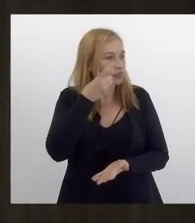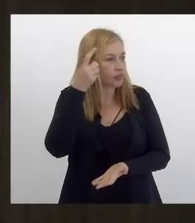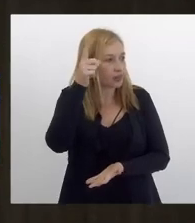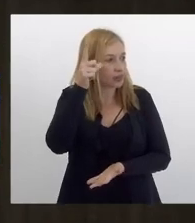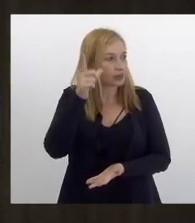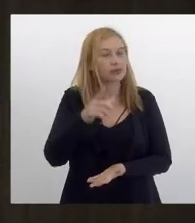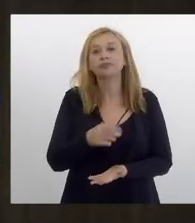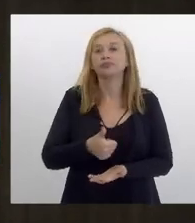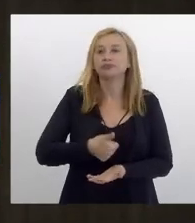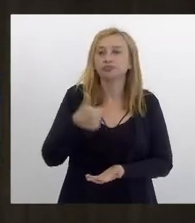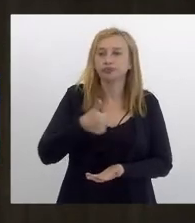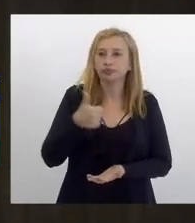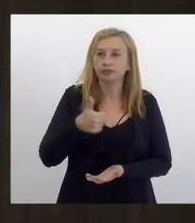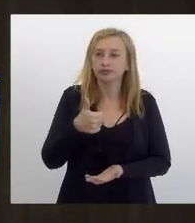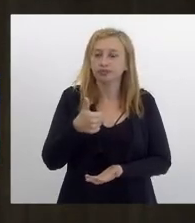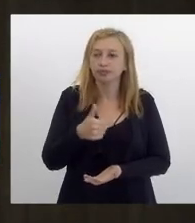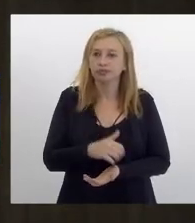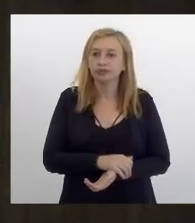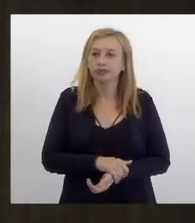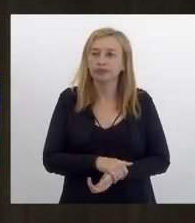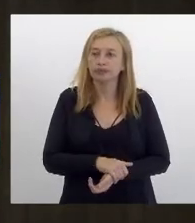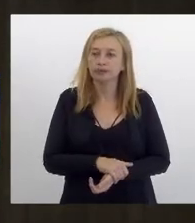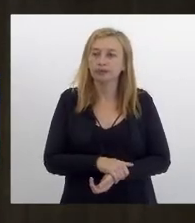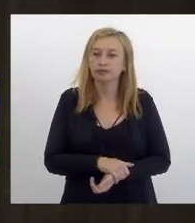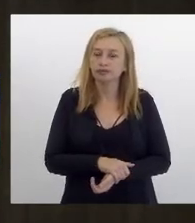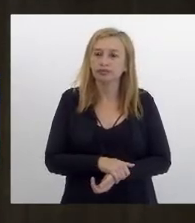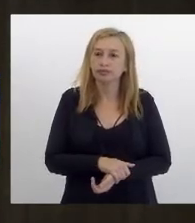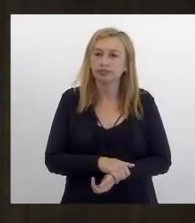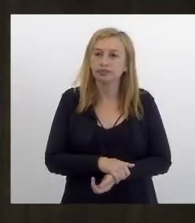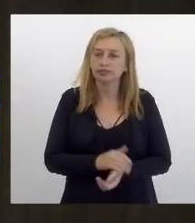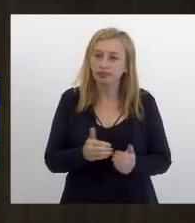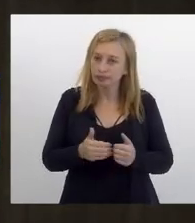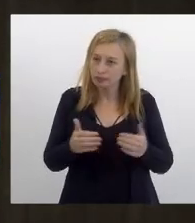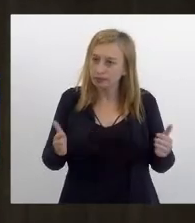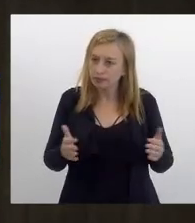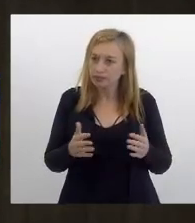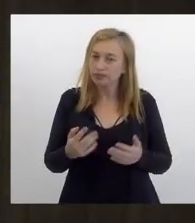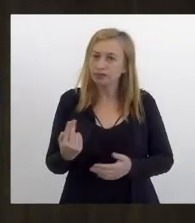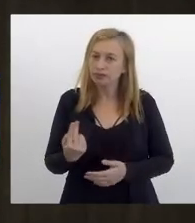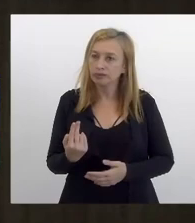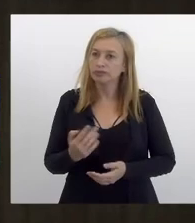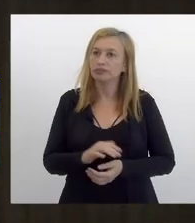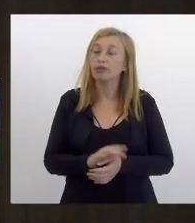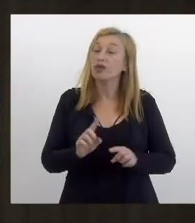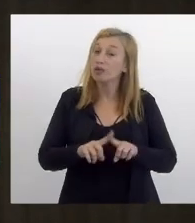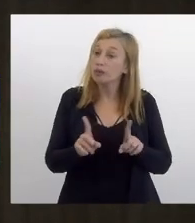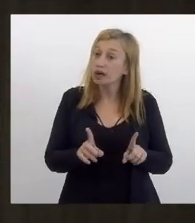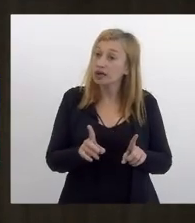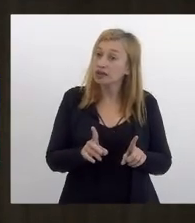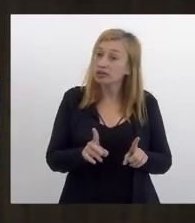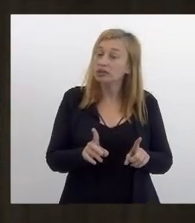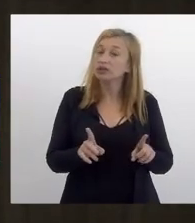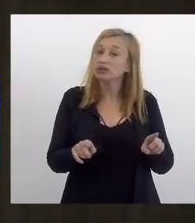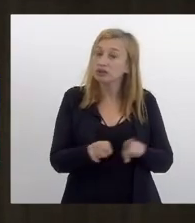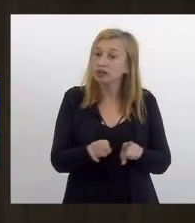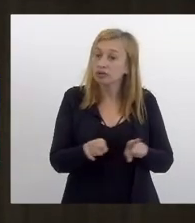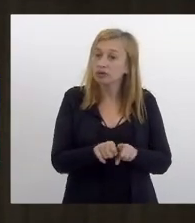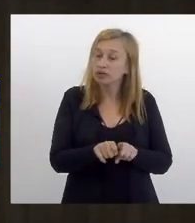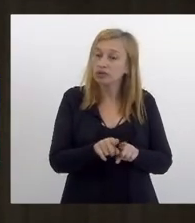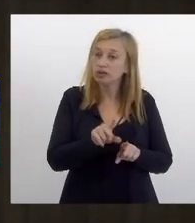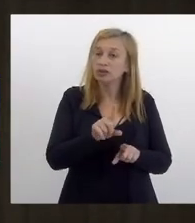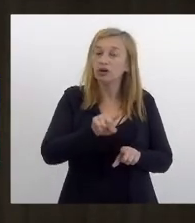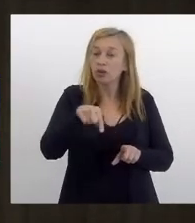mas em primeiro lugar o precedente que foi aberto que é absolutamente legítimo mas que seja adotado também em outras